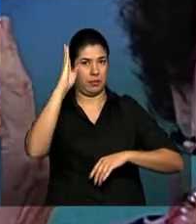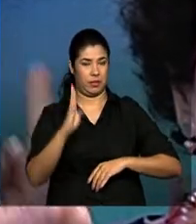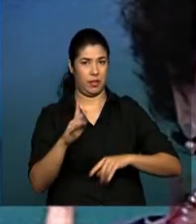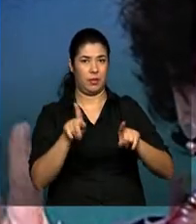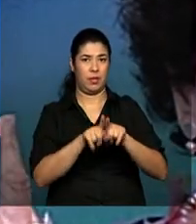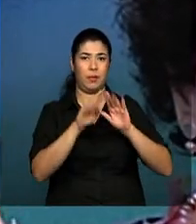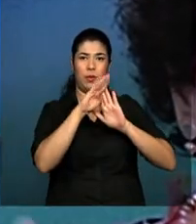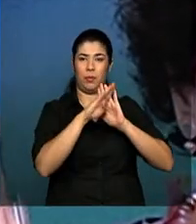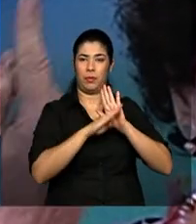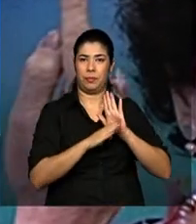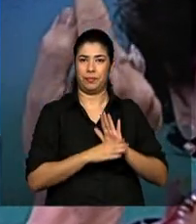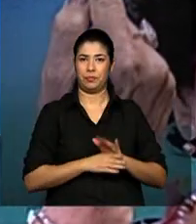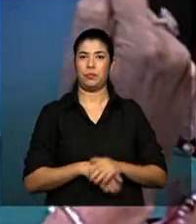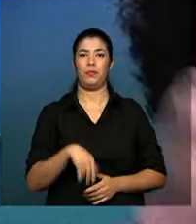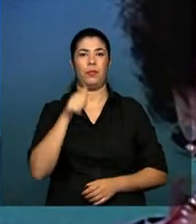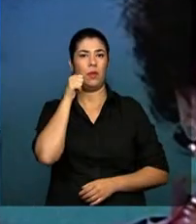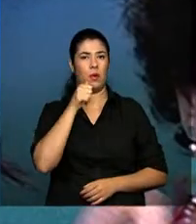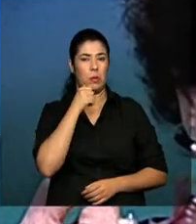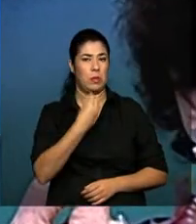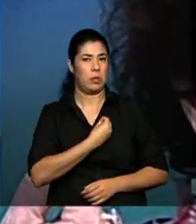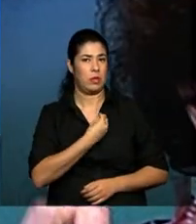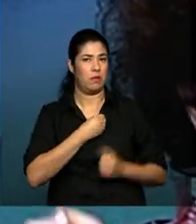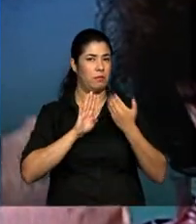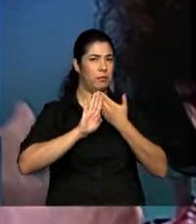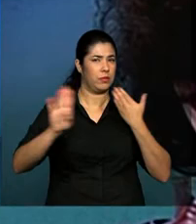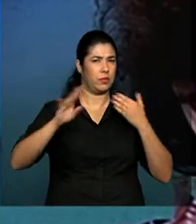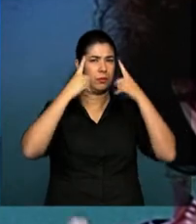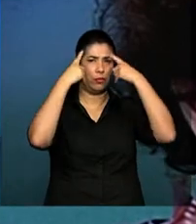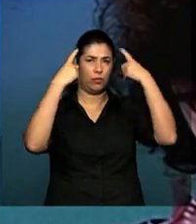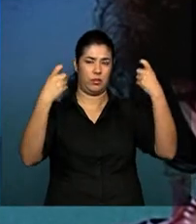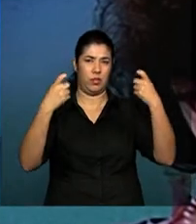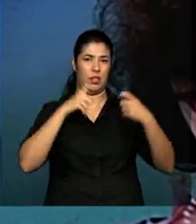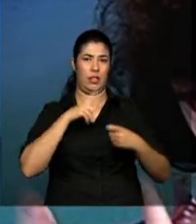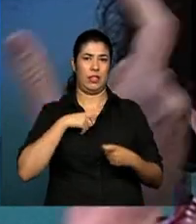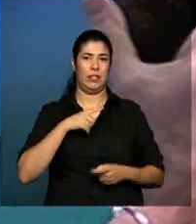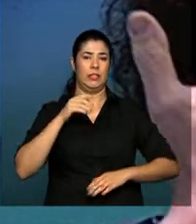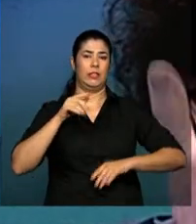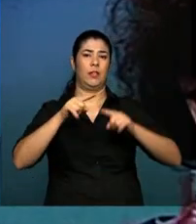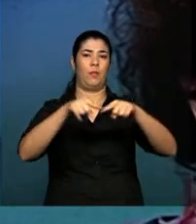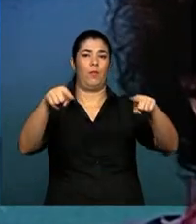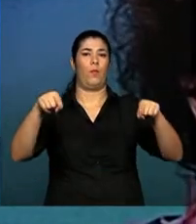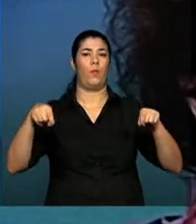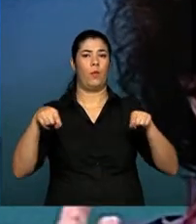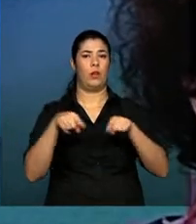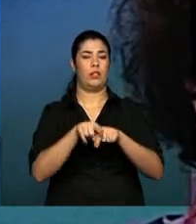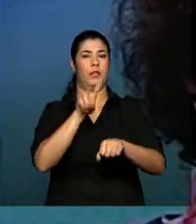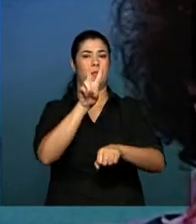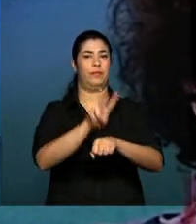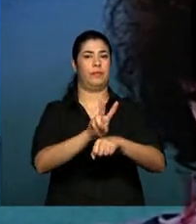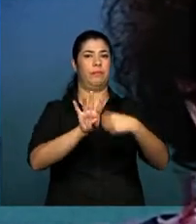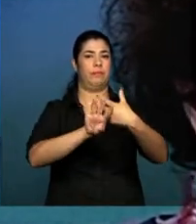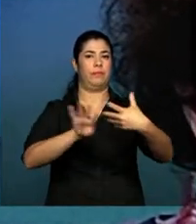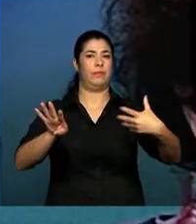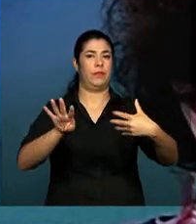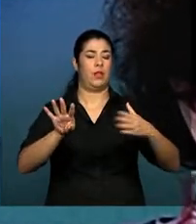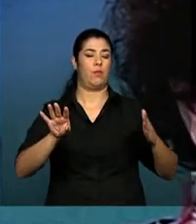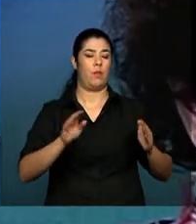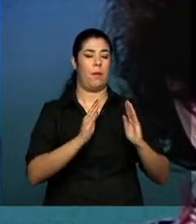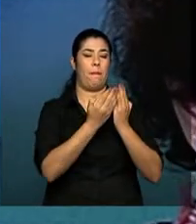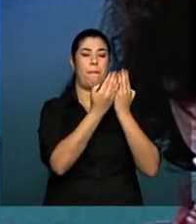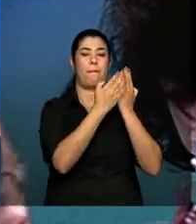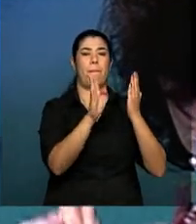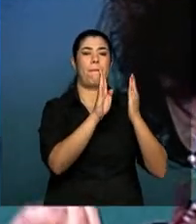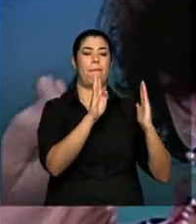humanizar inclusive atendimento nos IMLs, que a mulher tem uma sala reservada, tem uma entrada reservada